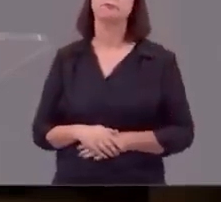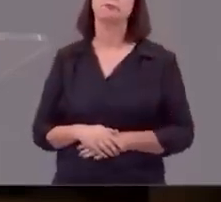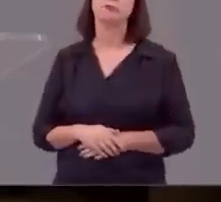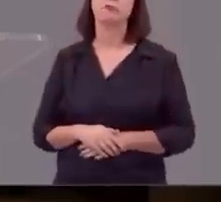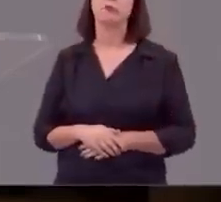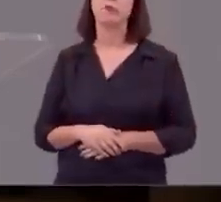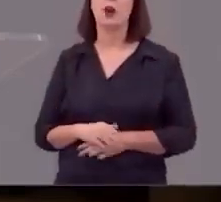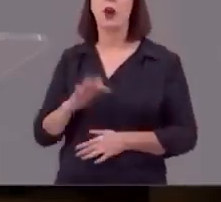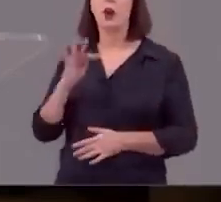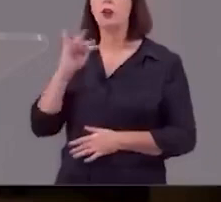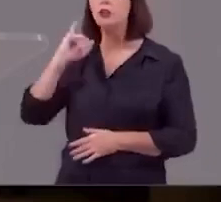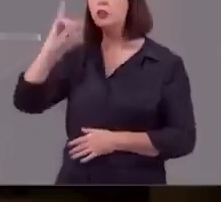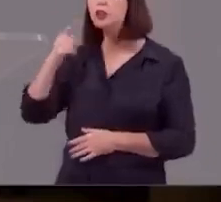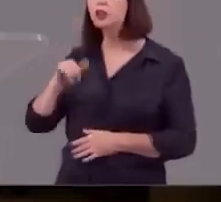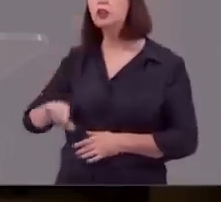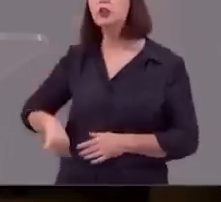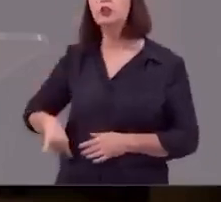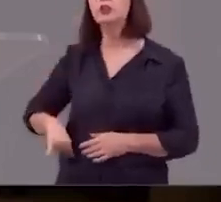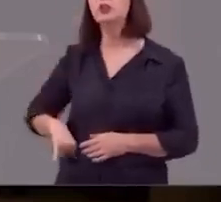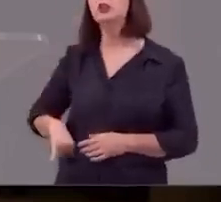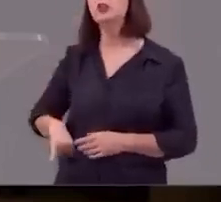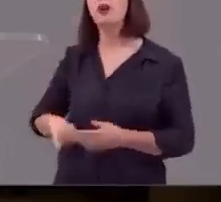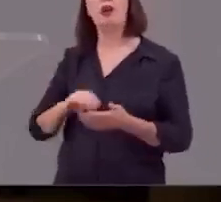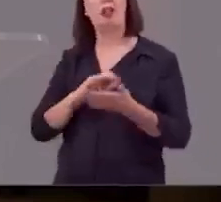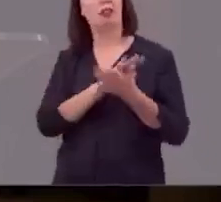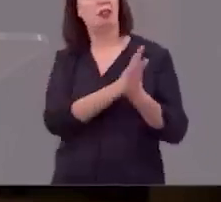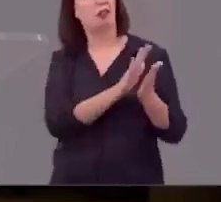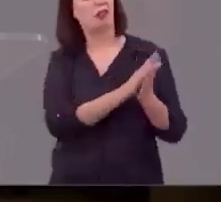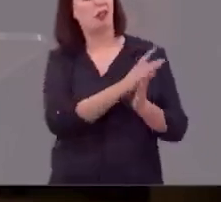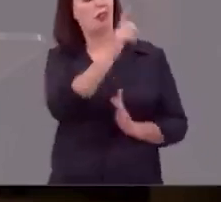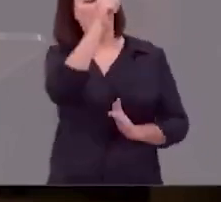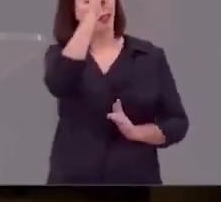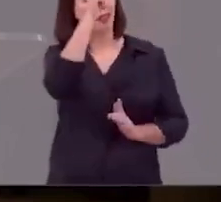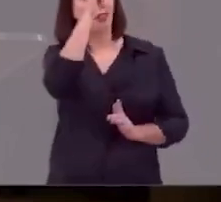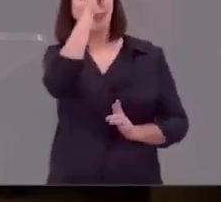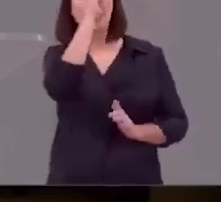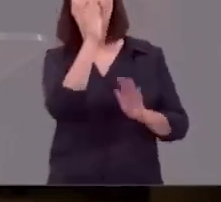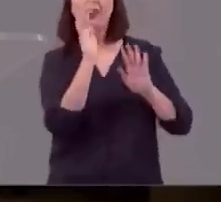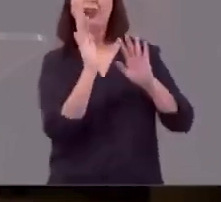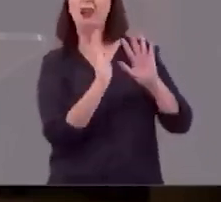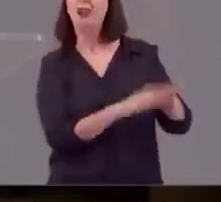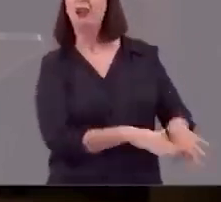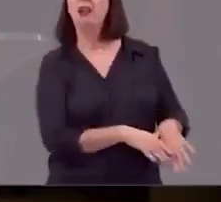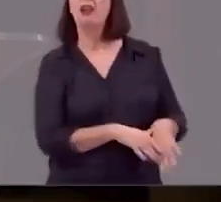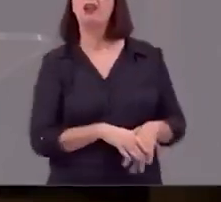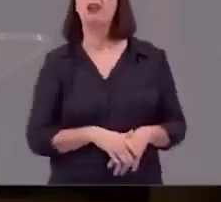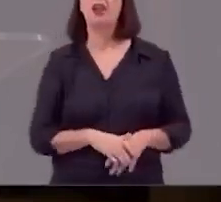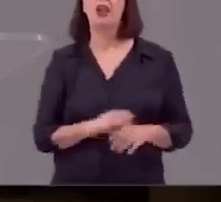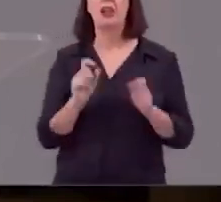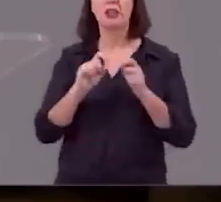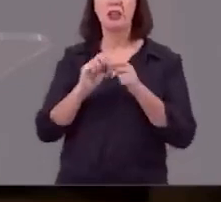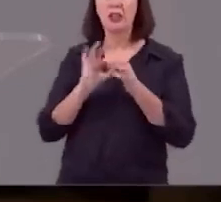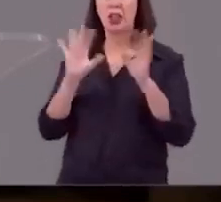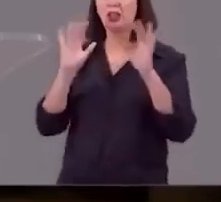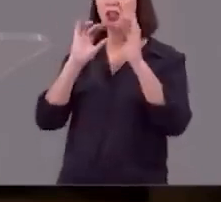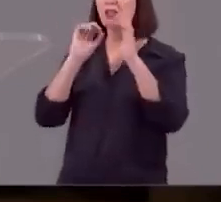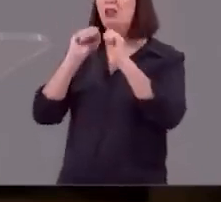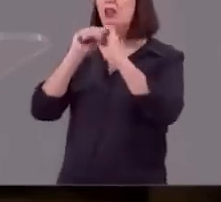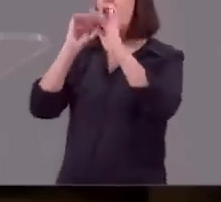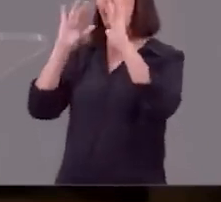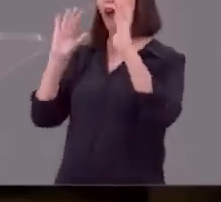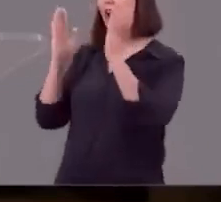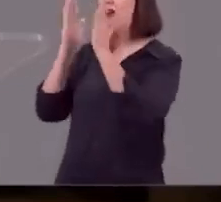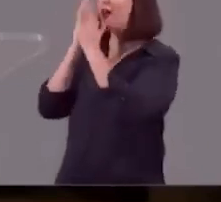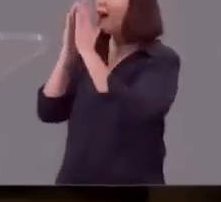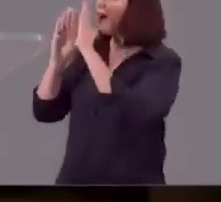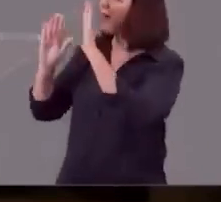Jó põe por terra e derrota todas essas teses do diabo e deixa claro que